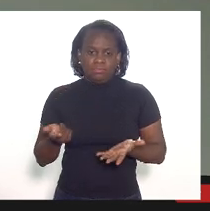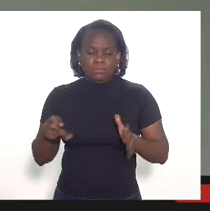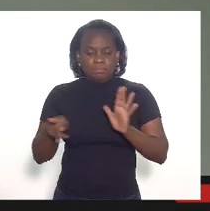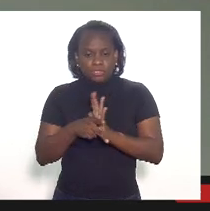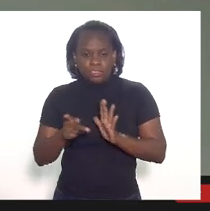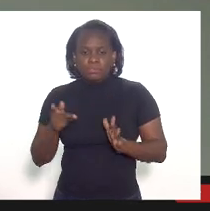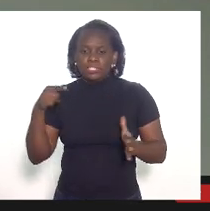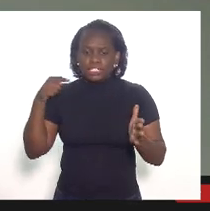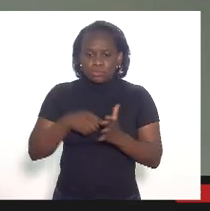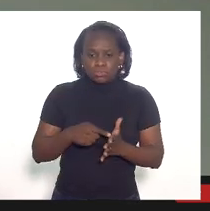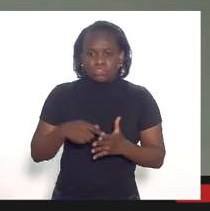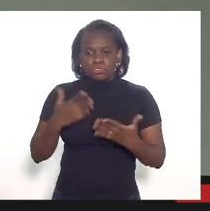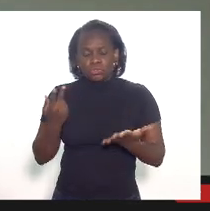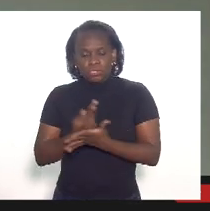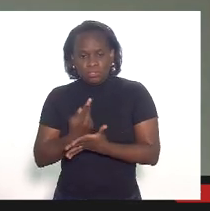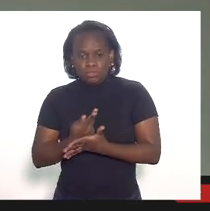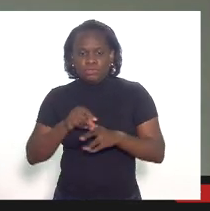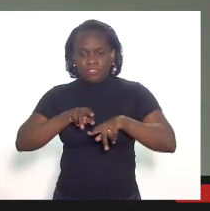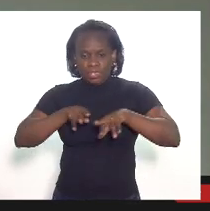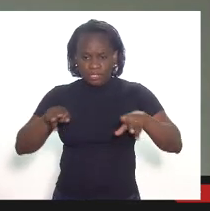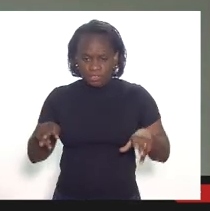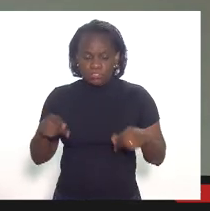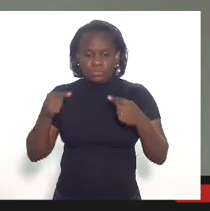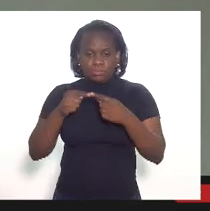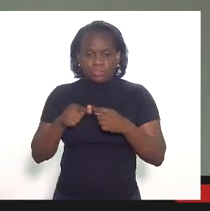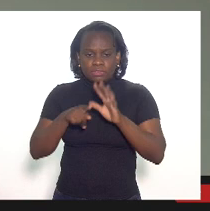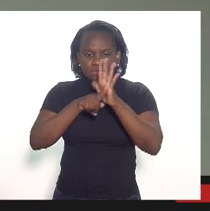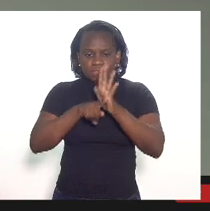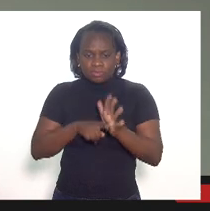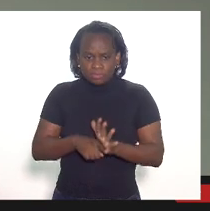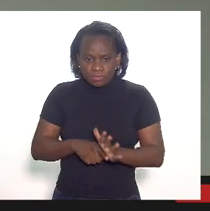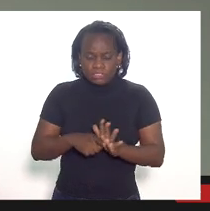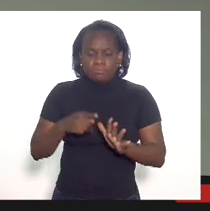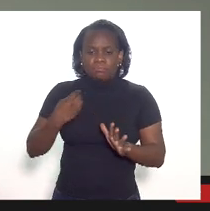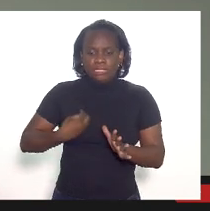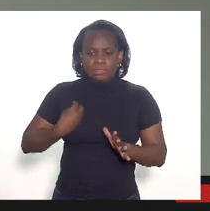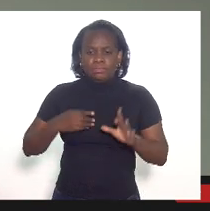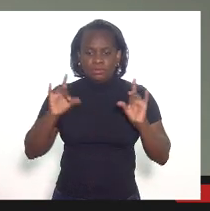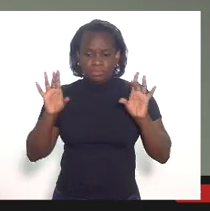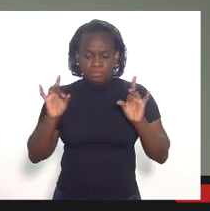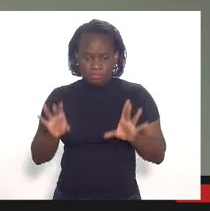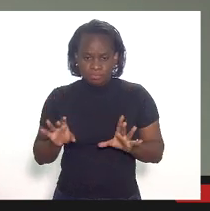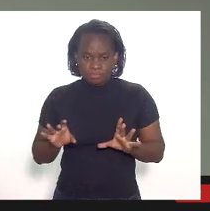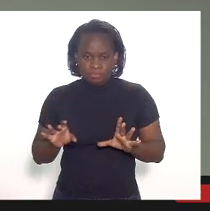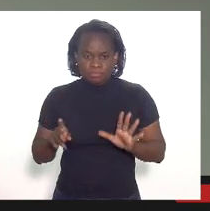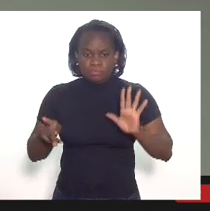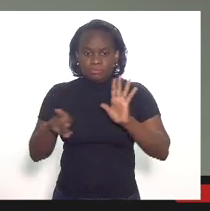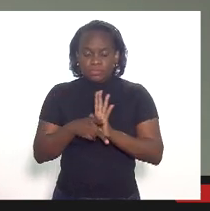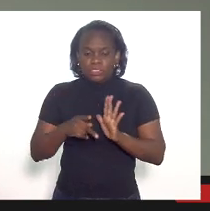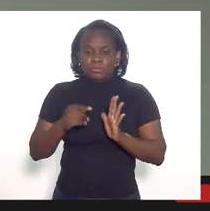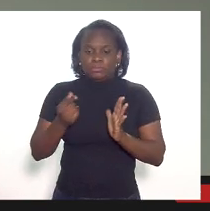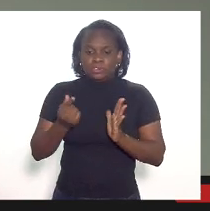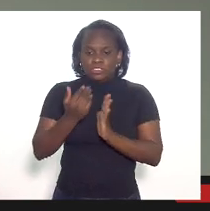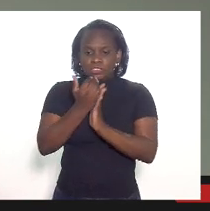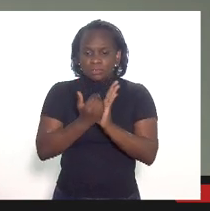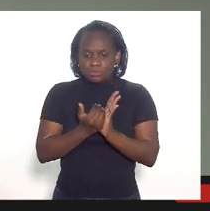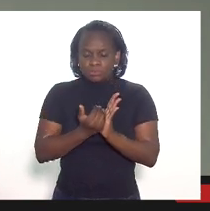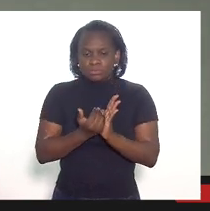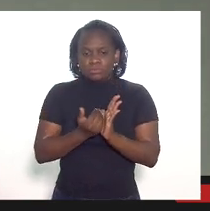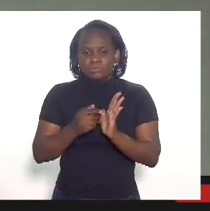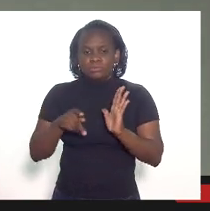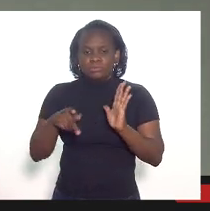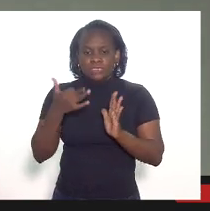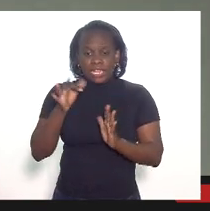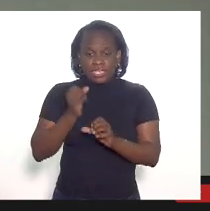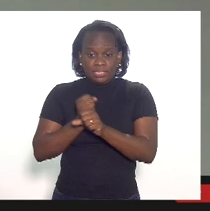infração ou denúncias espontâneas relacionadas a essa fiscalização de participações especiais das deduções especificamente dos